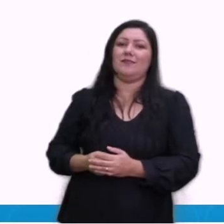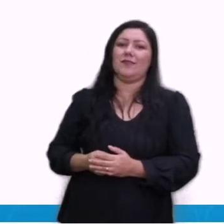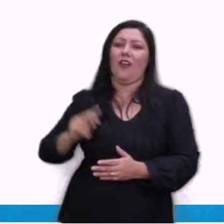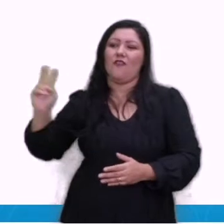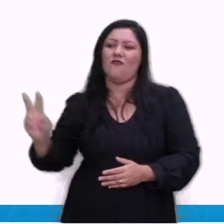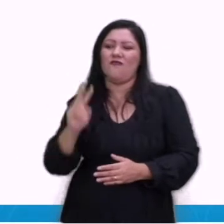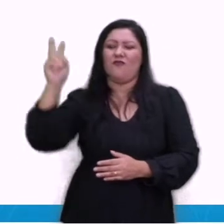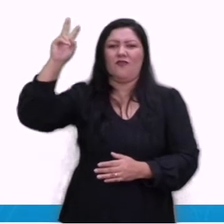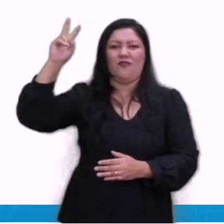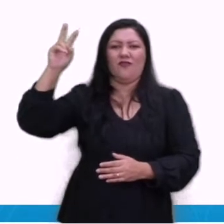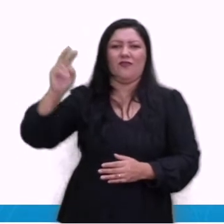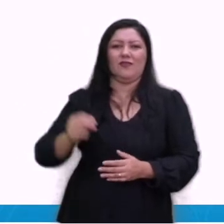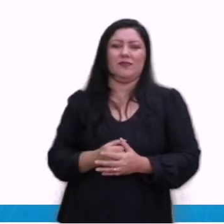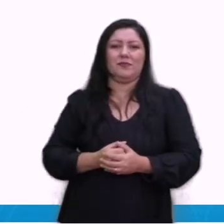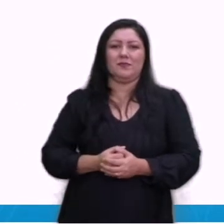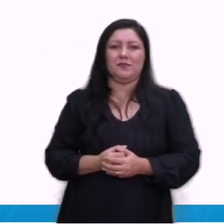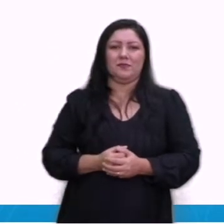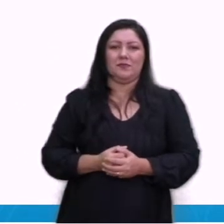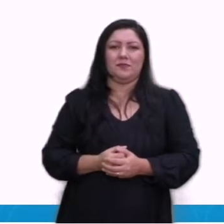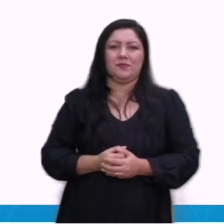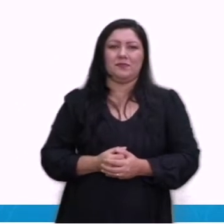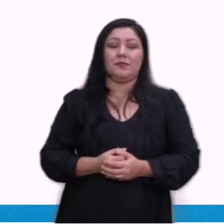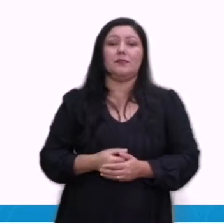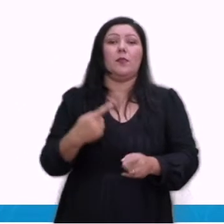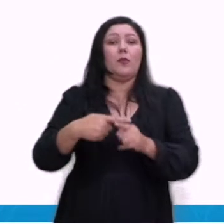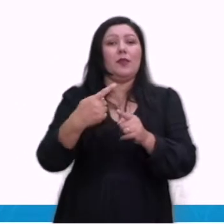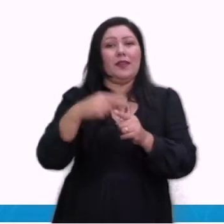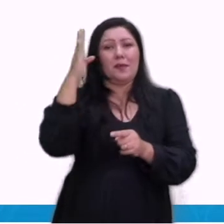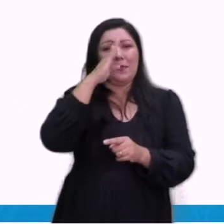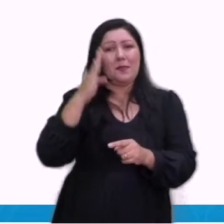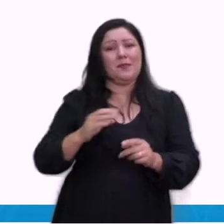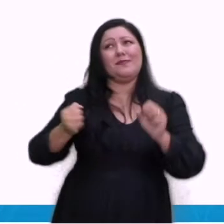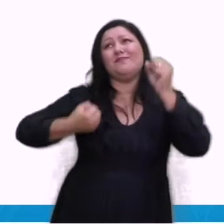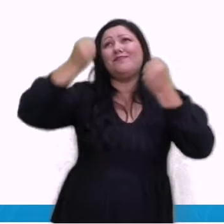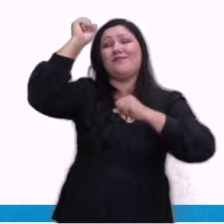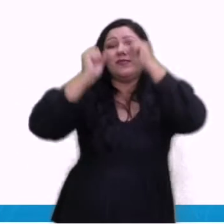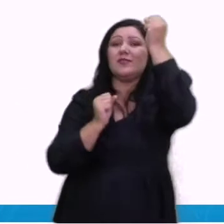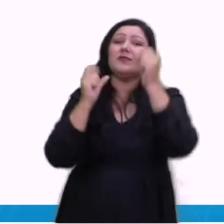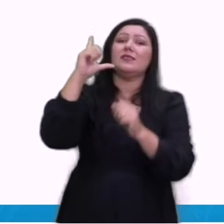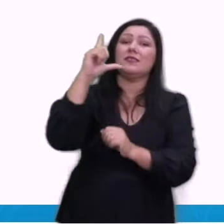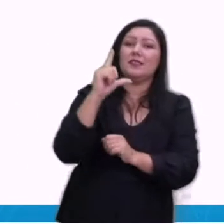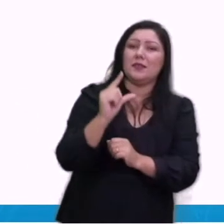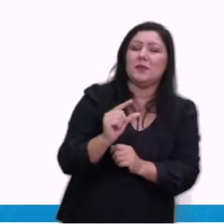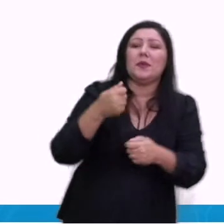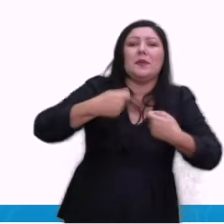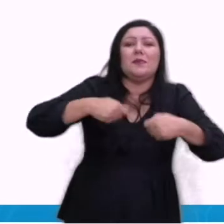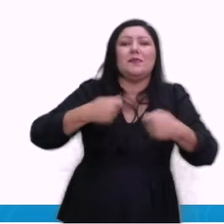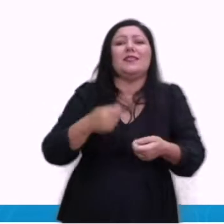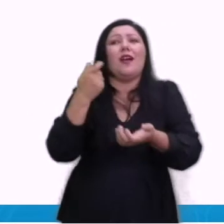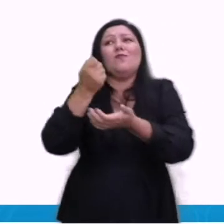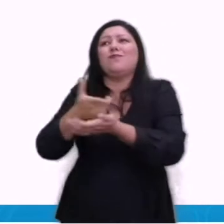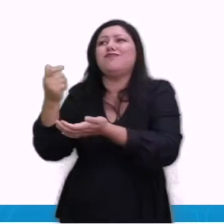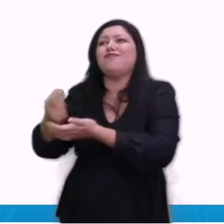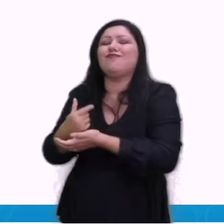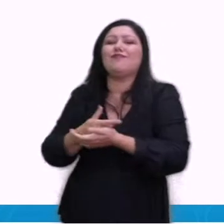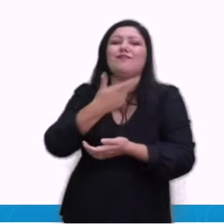Principalmente que o Brasil ele é pouco industrializados e necessita dos produtos